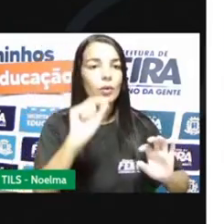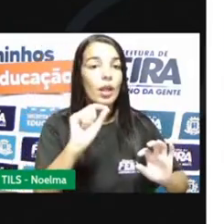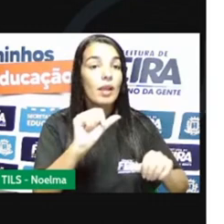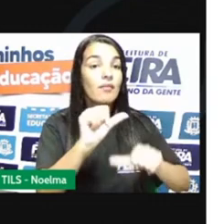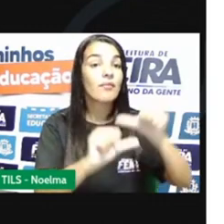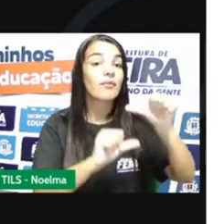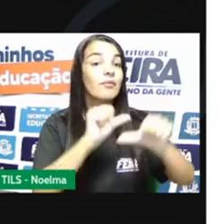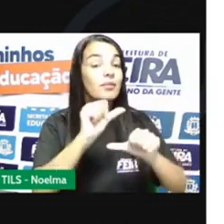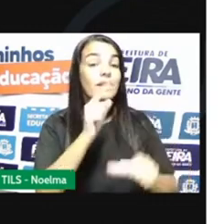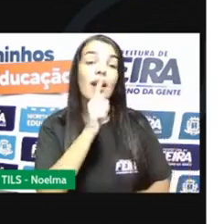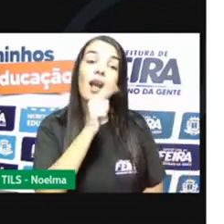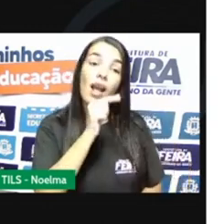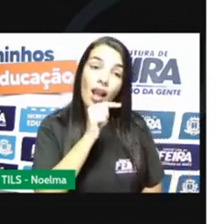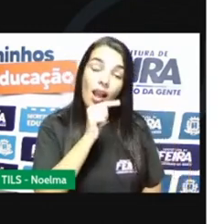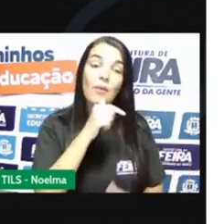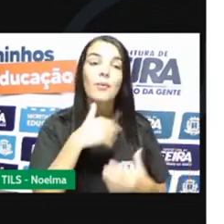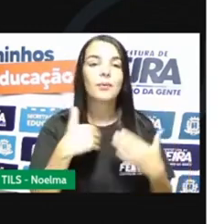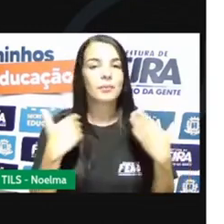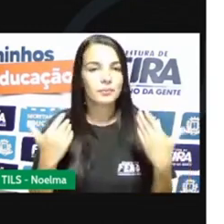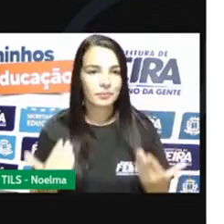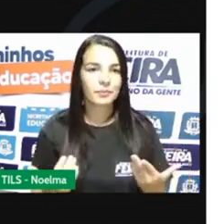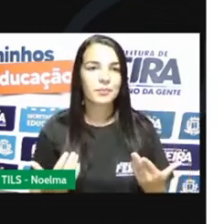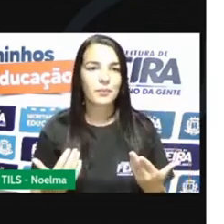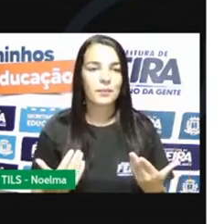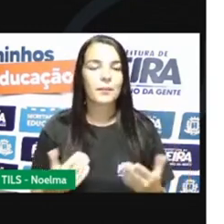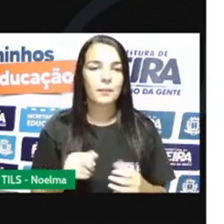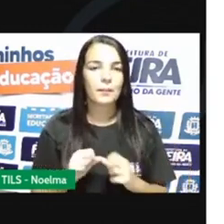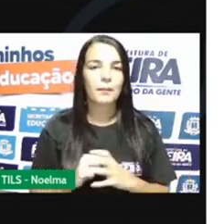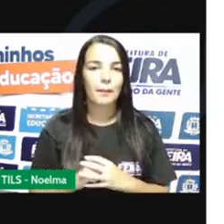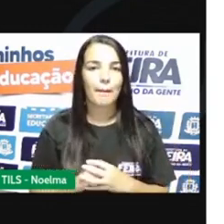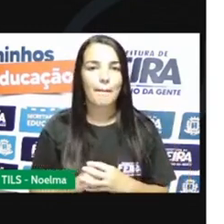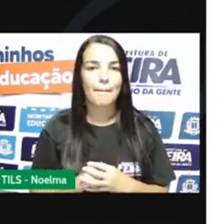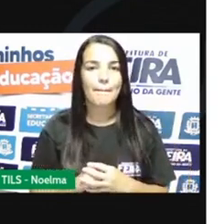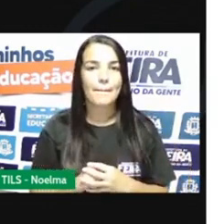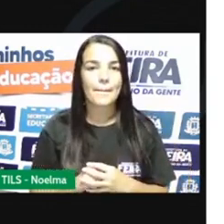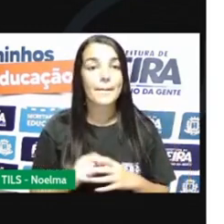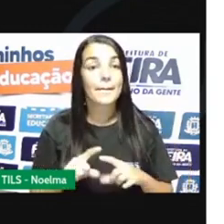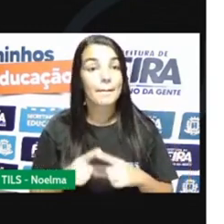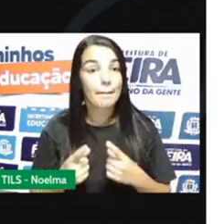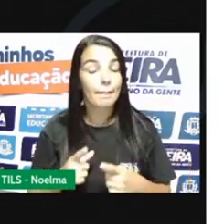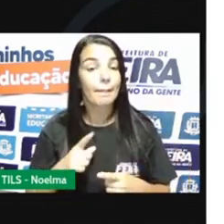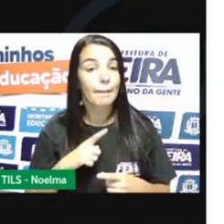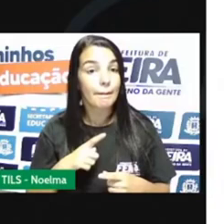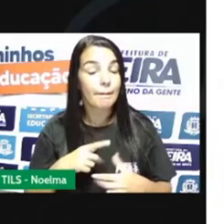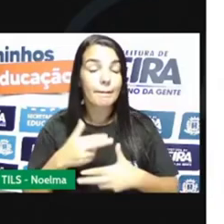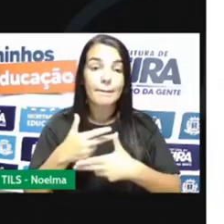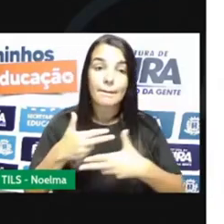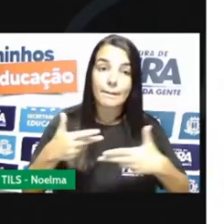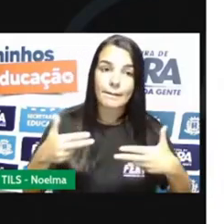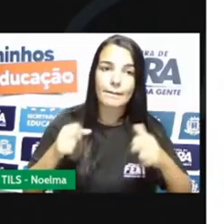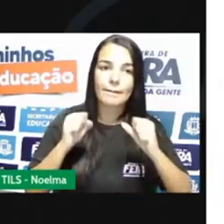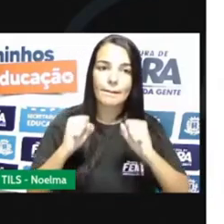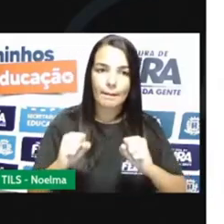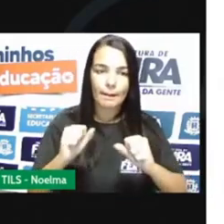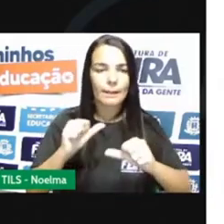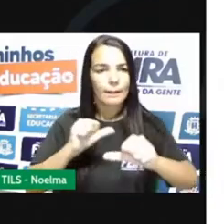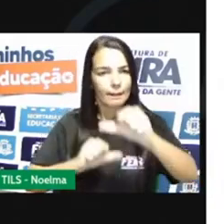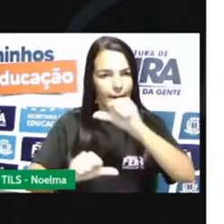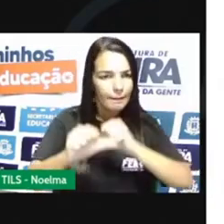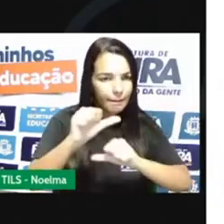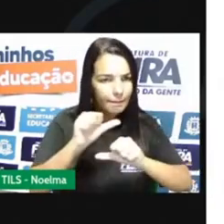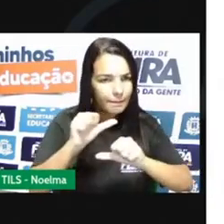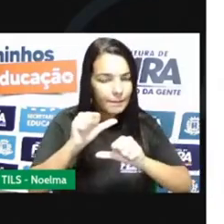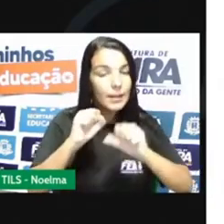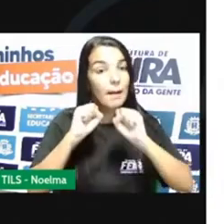ele vai derreter e se transformar de novo. Em água no estado líquido, né? Então, tem substância que quando elas são transformadas, essas